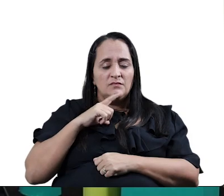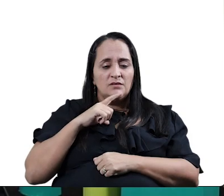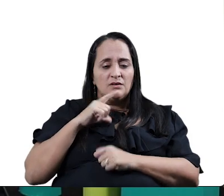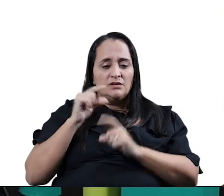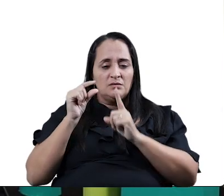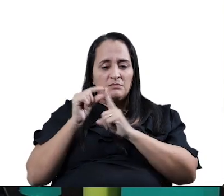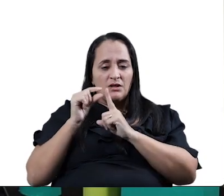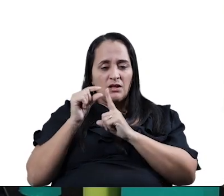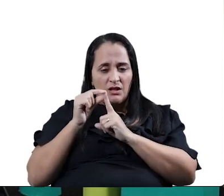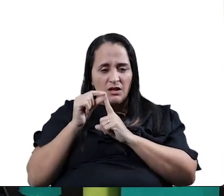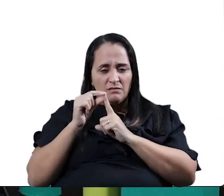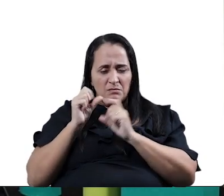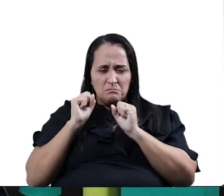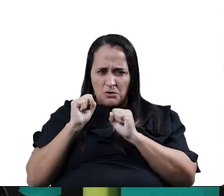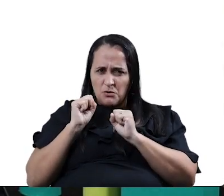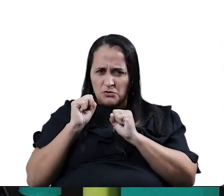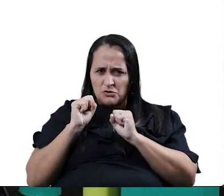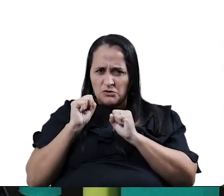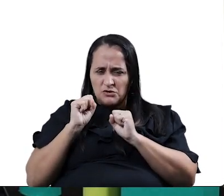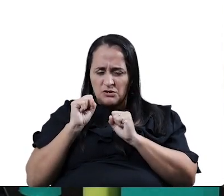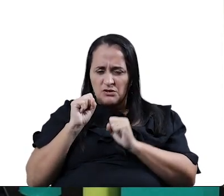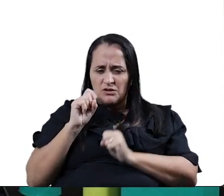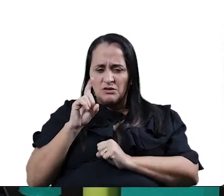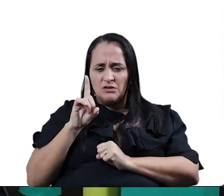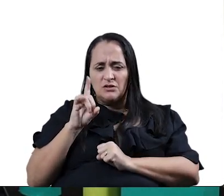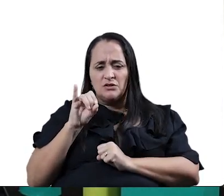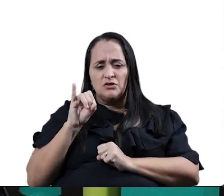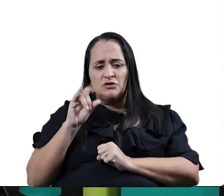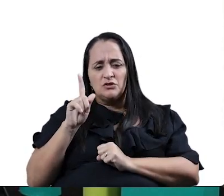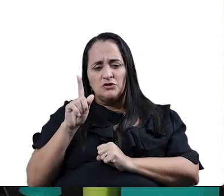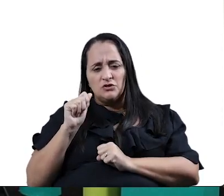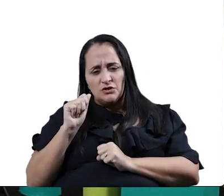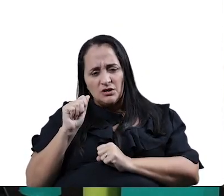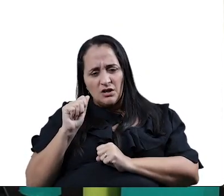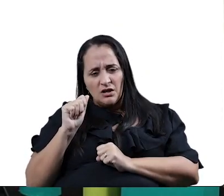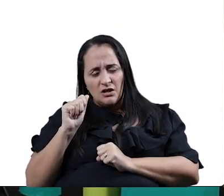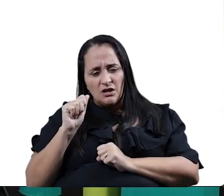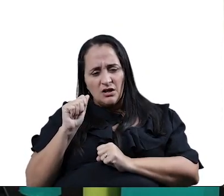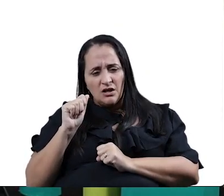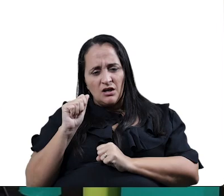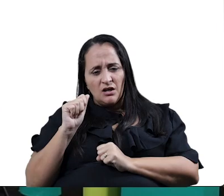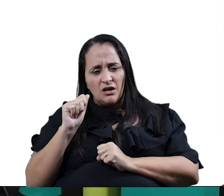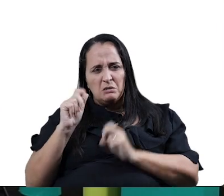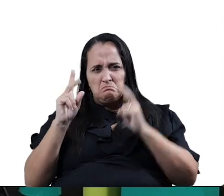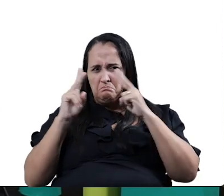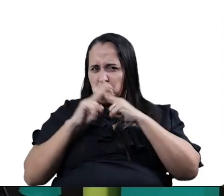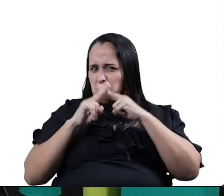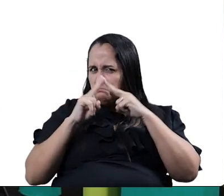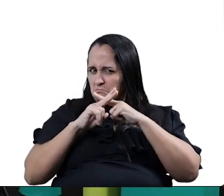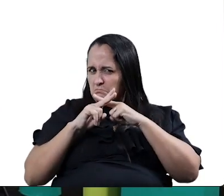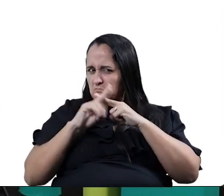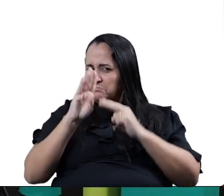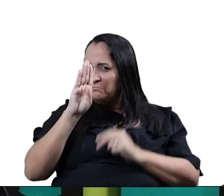que pode rimar com ela? Diga. Briga.